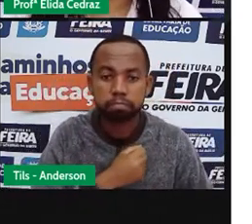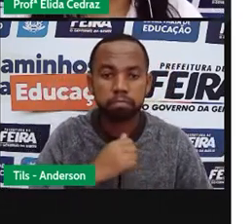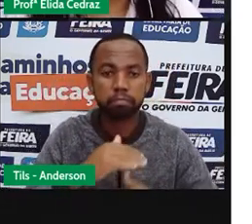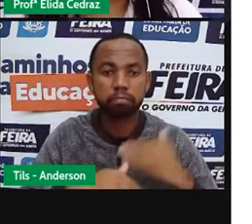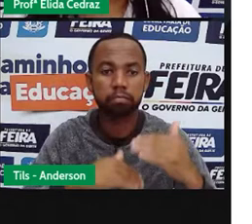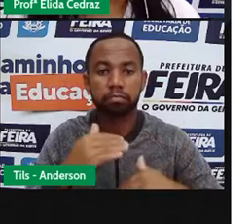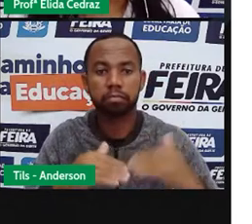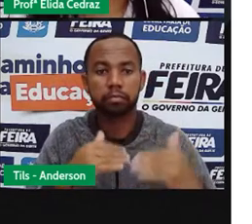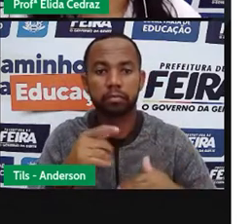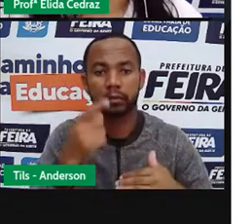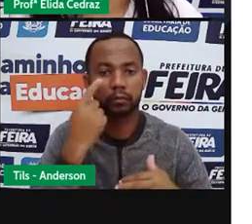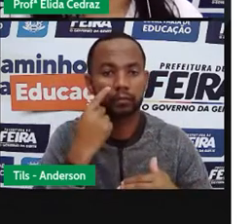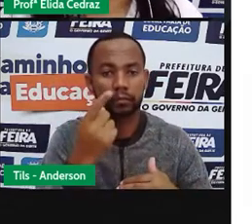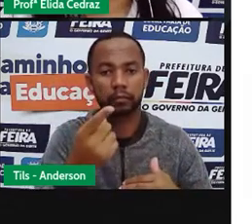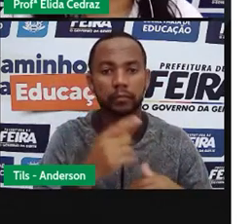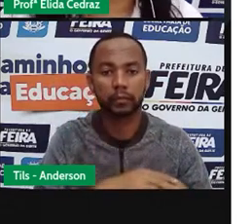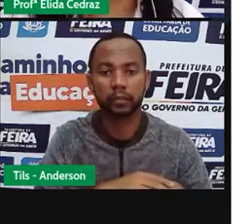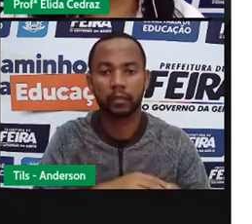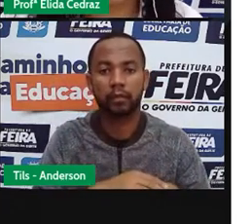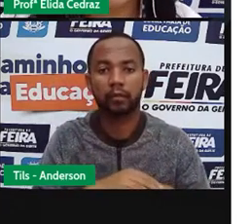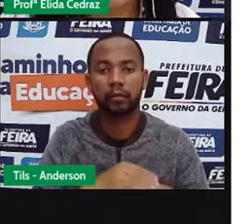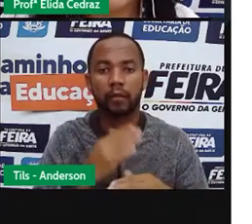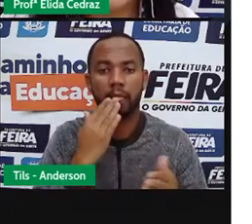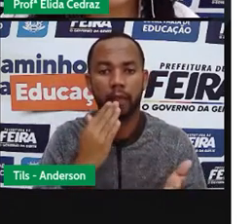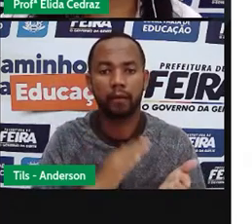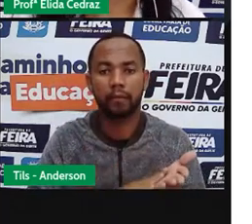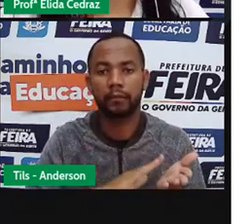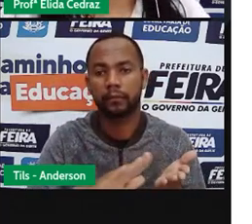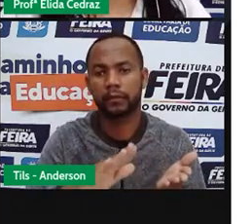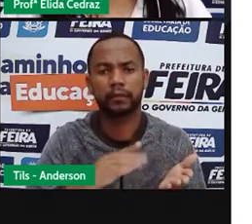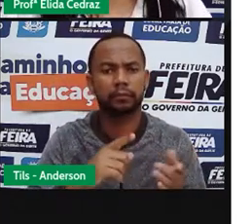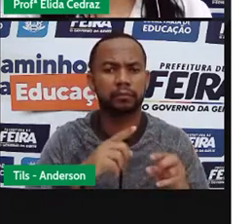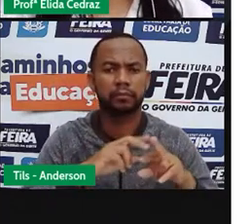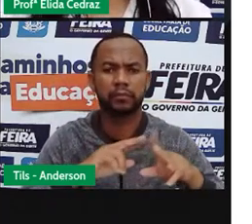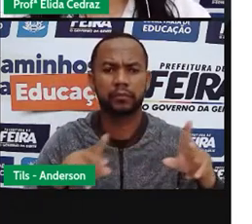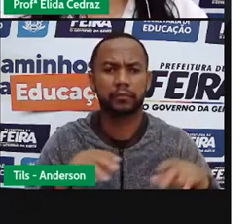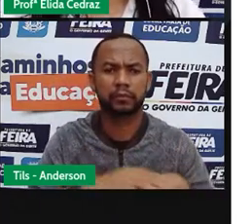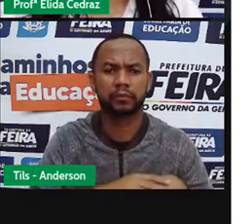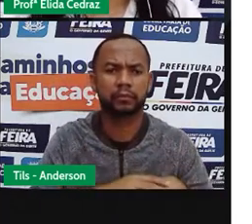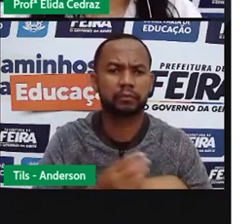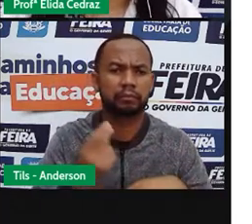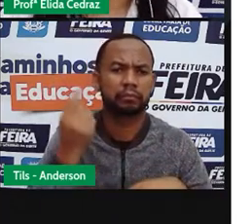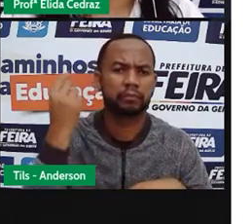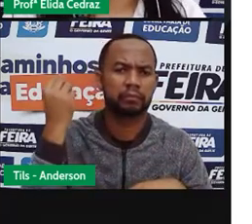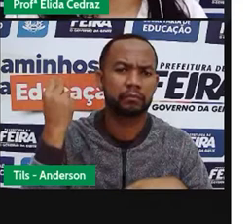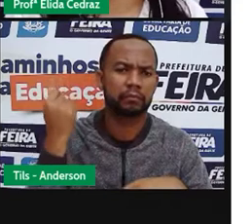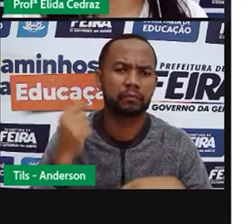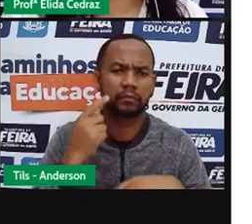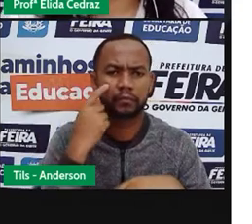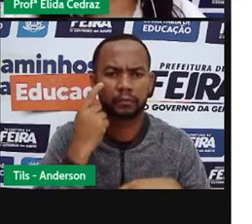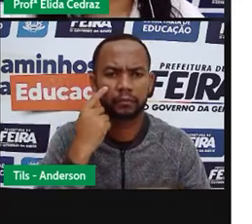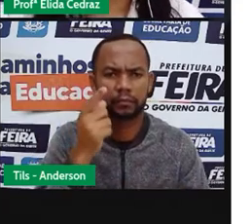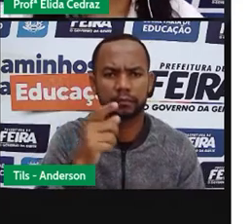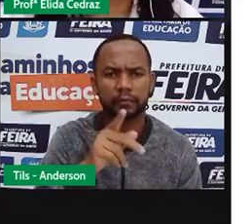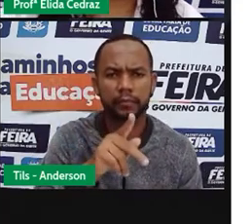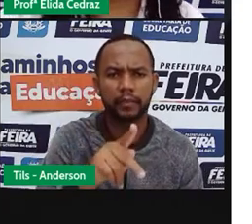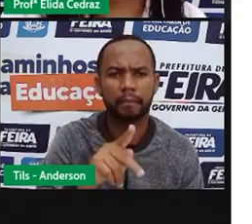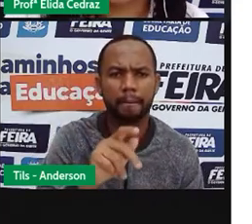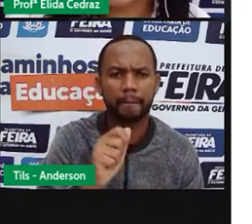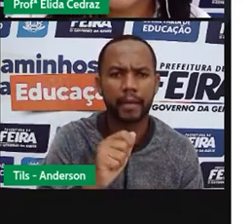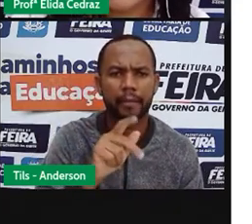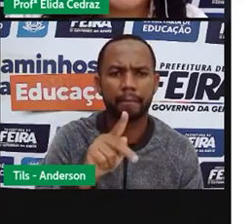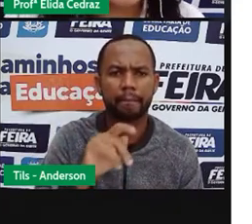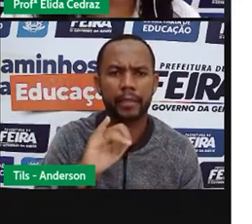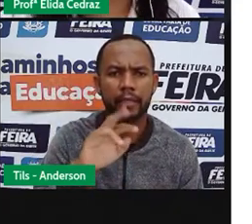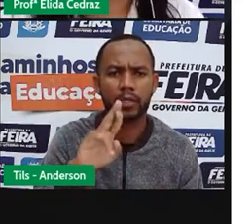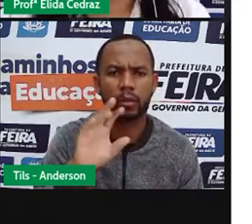o correio. Lembra que eu falei que as cartas demoravam para chegar ao seu